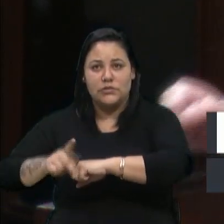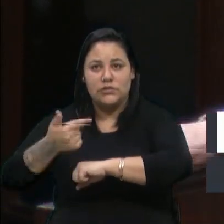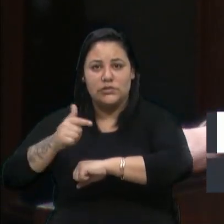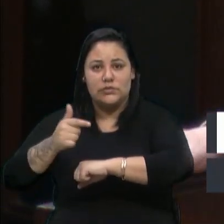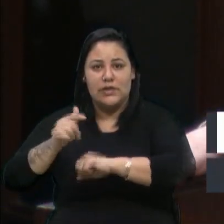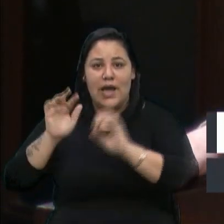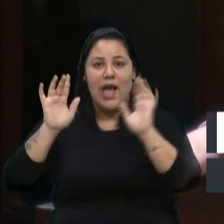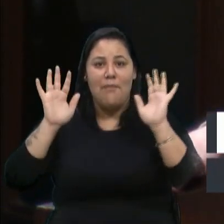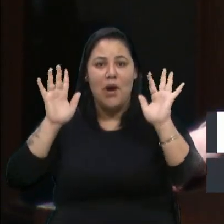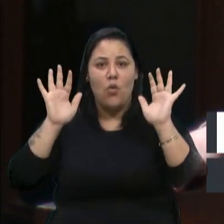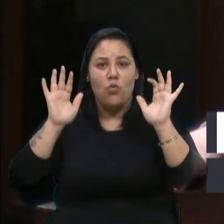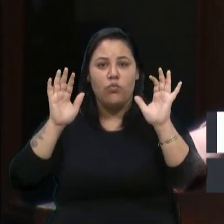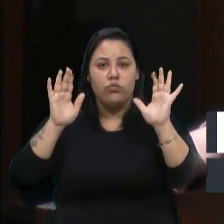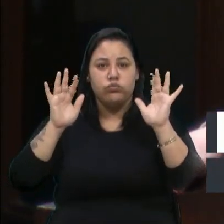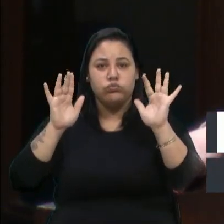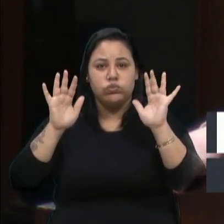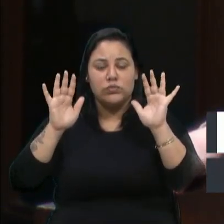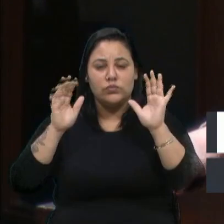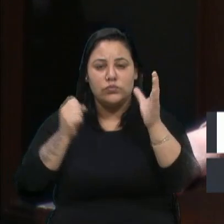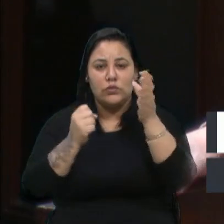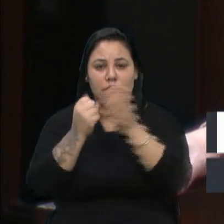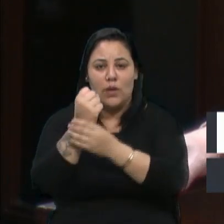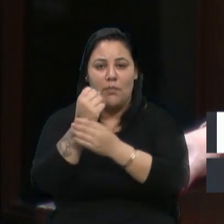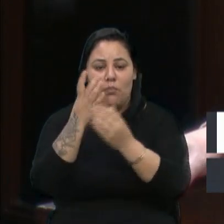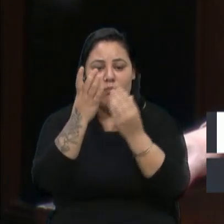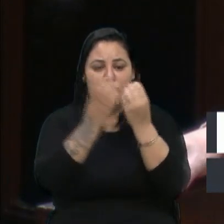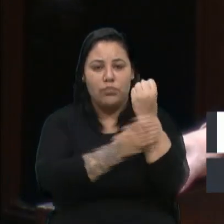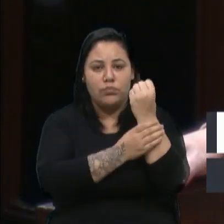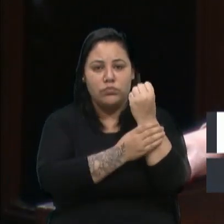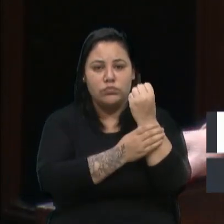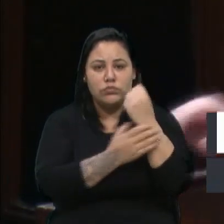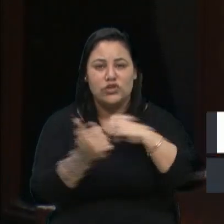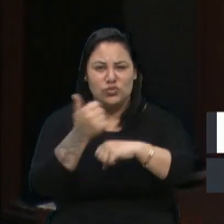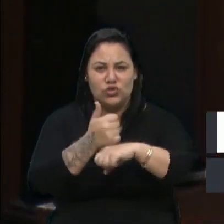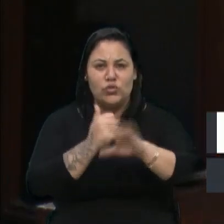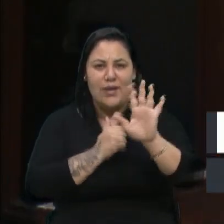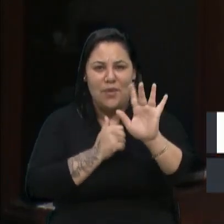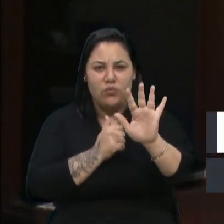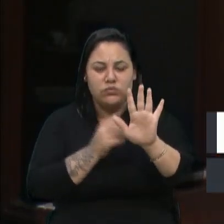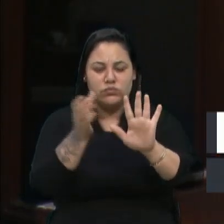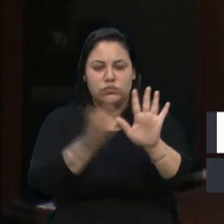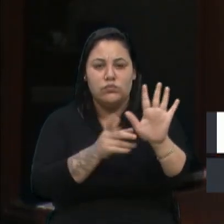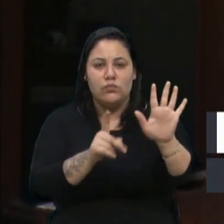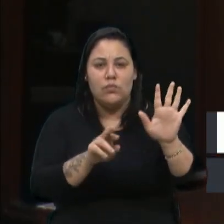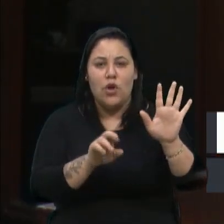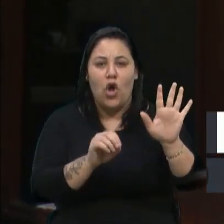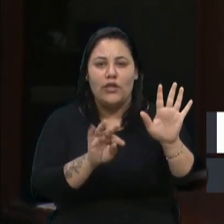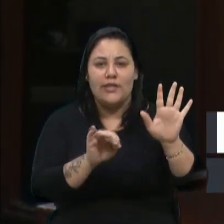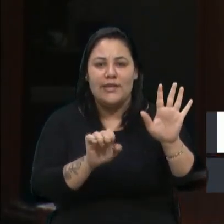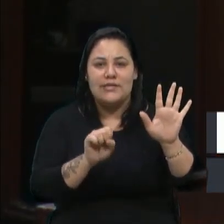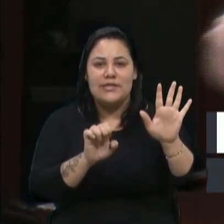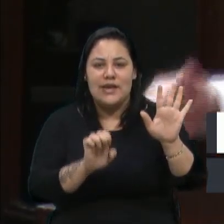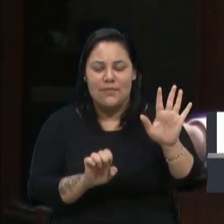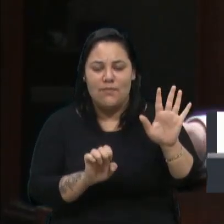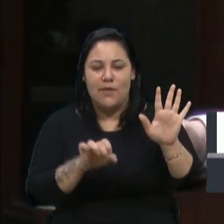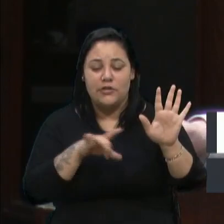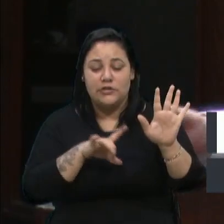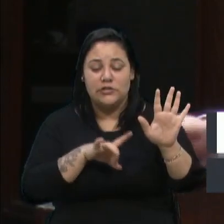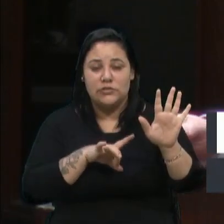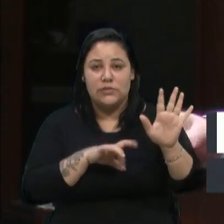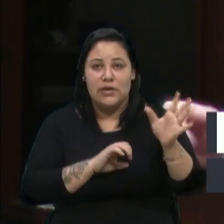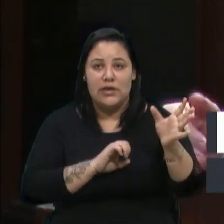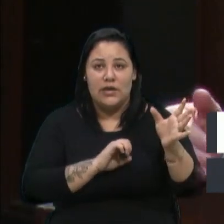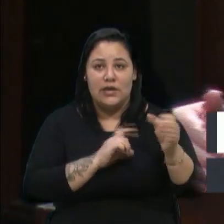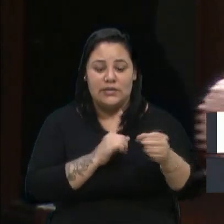as mãos. Nós estamos em uma cidade industrial e nós temos muitas